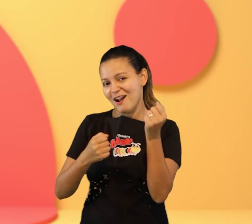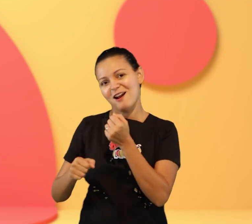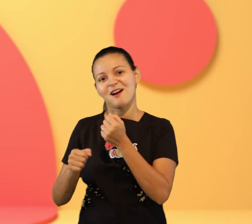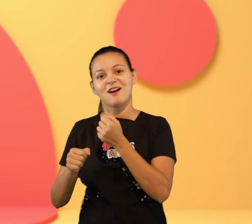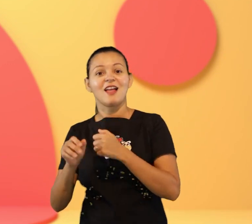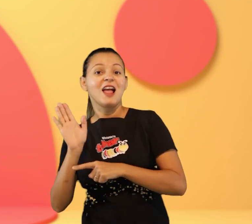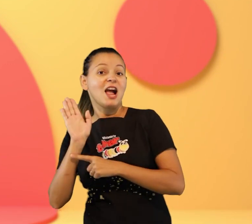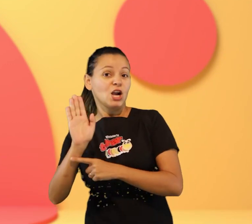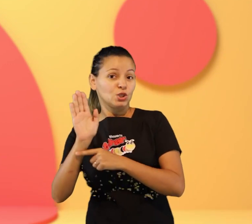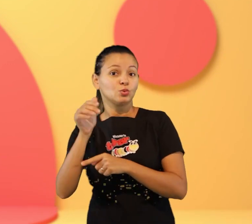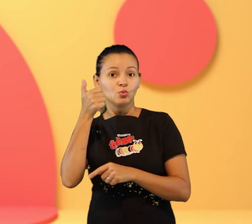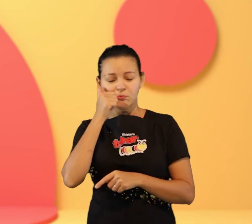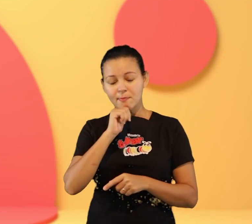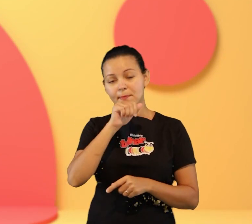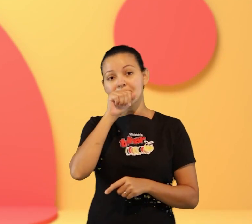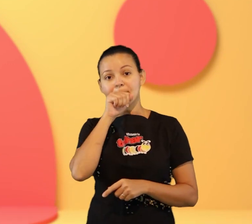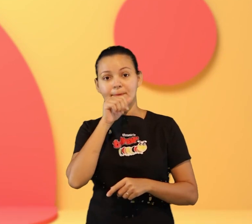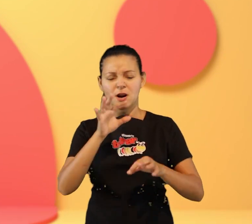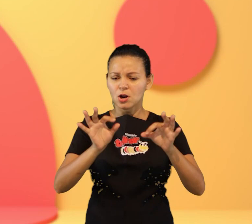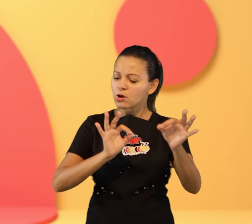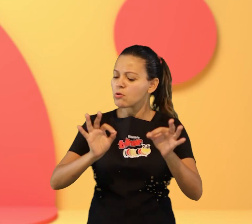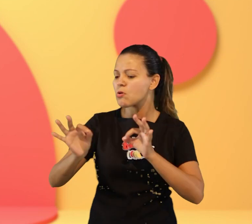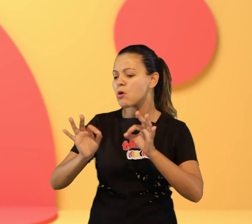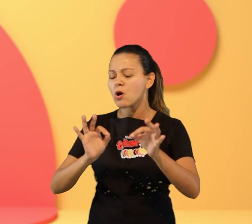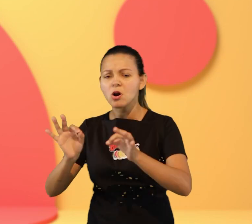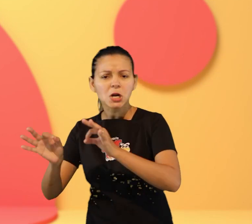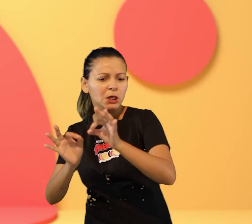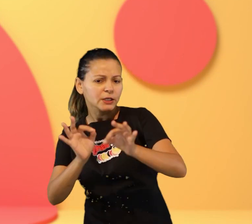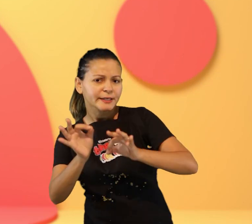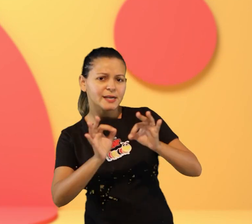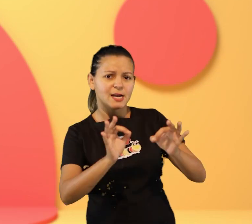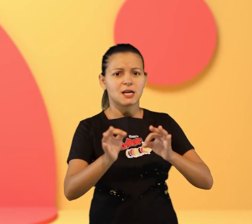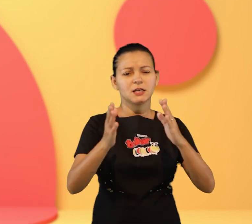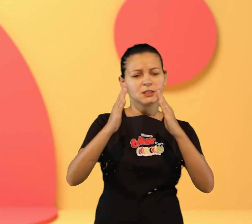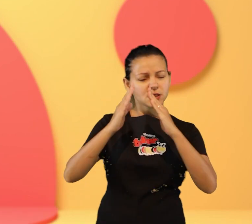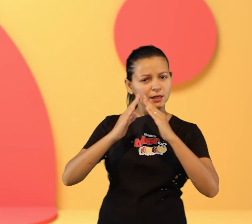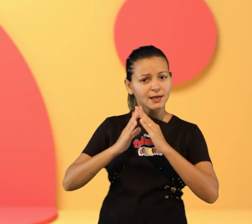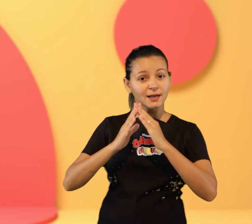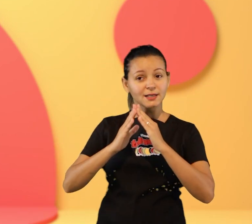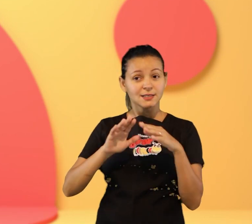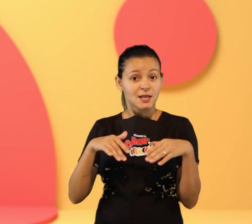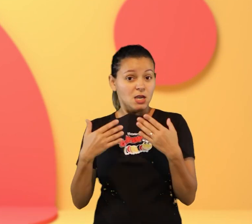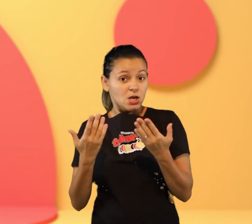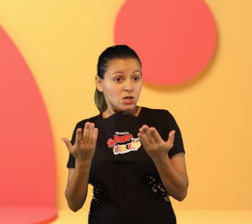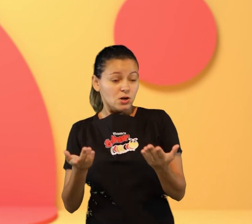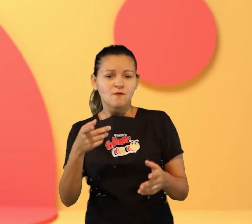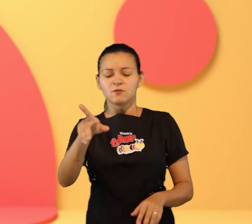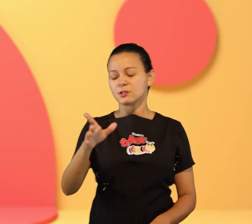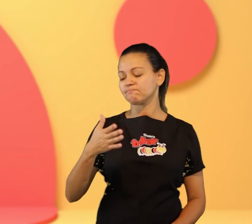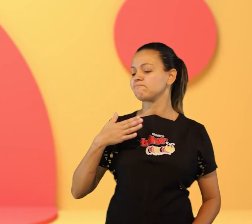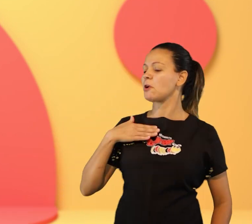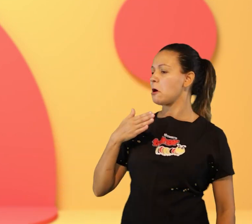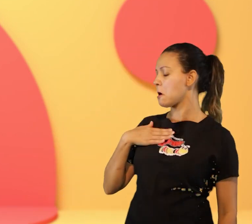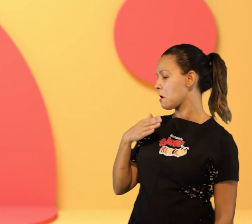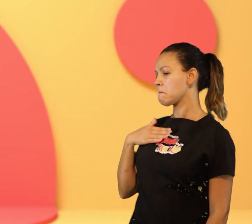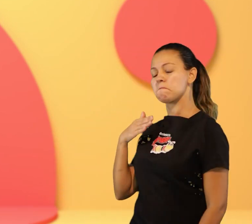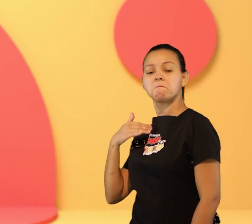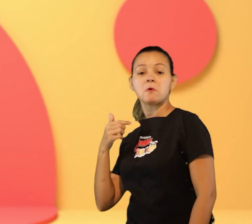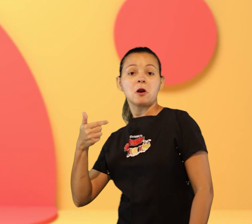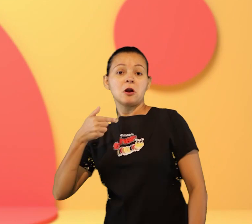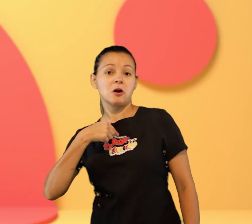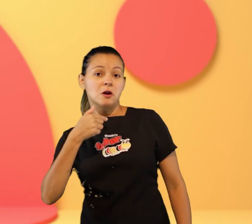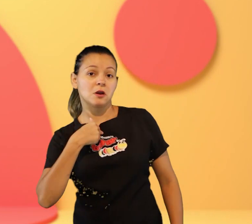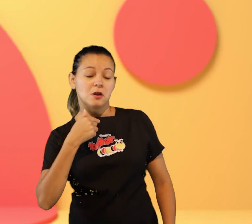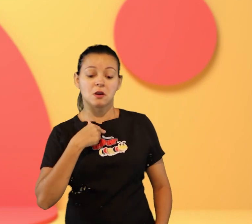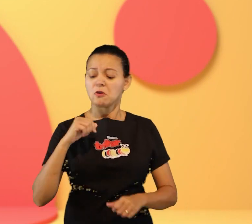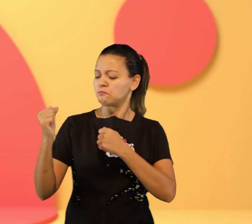é uma recompensa por isso deixa eu falar uma coisa para vocês isso atrapalha a nosso sentimento de gratidão em relação